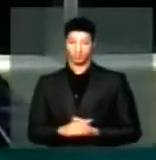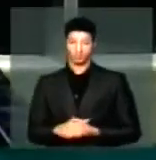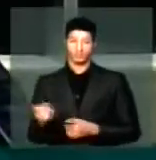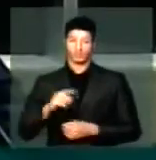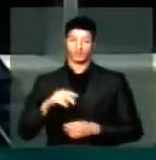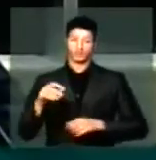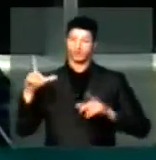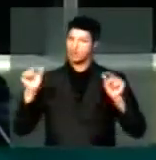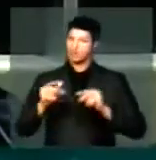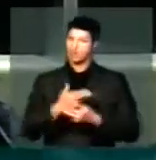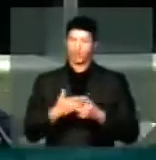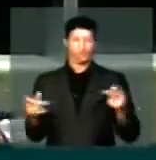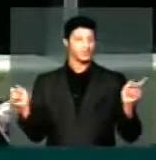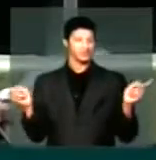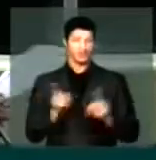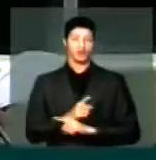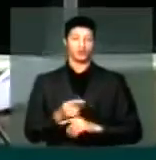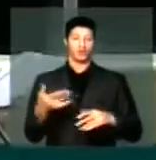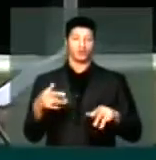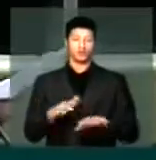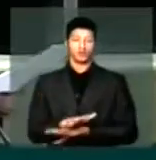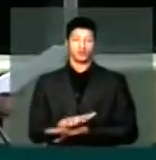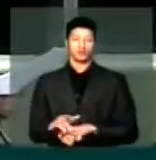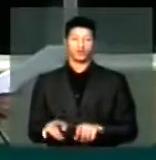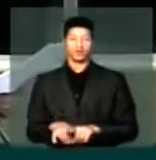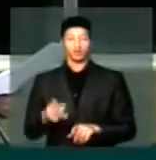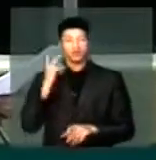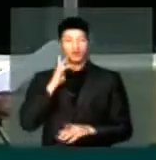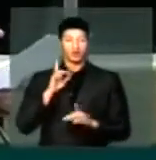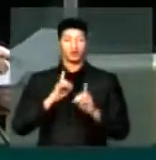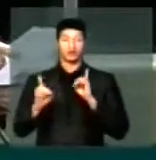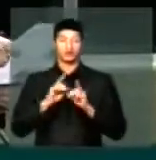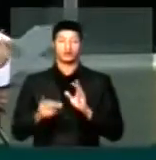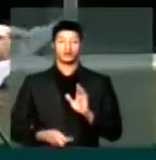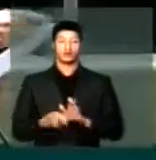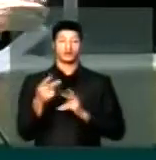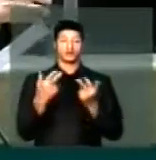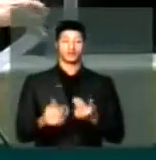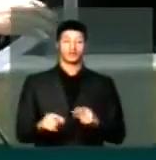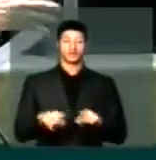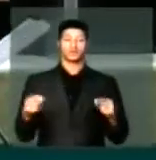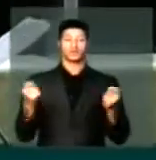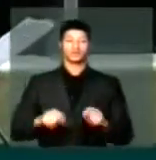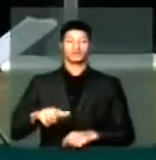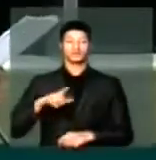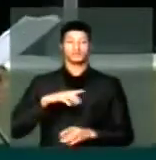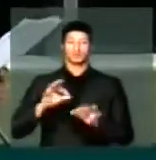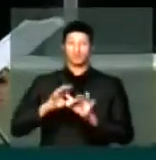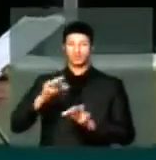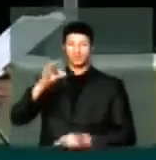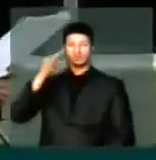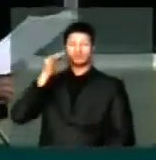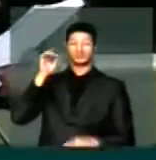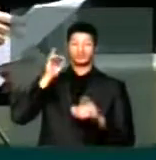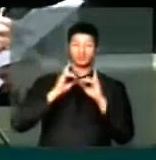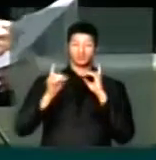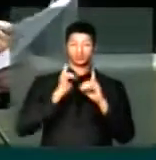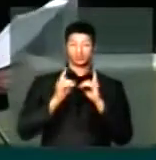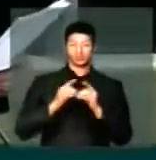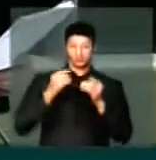Não é pouca coisa. Inclusive, para discutir um projeto como este, devia ter uma longa discussão,